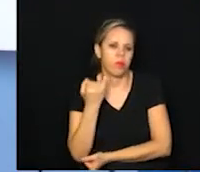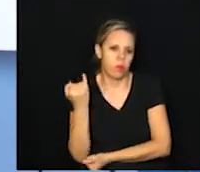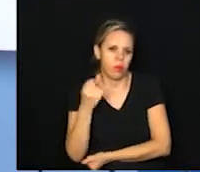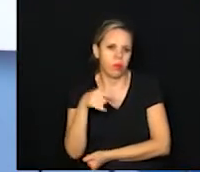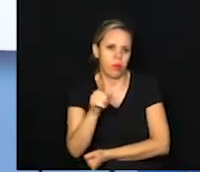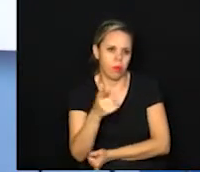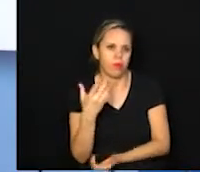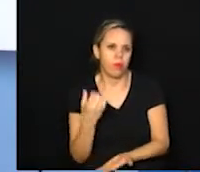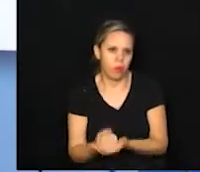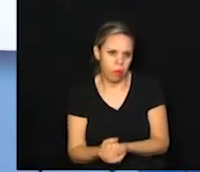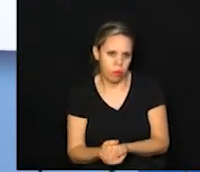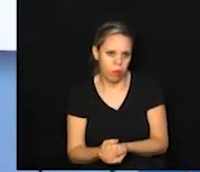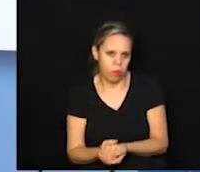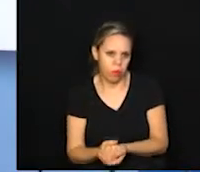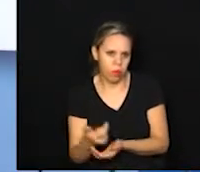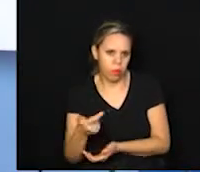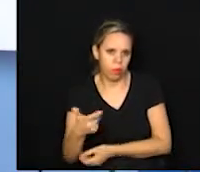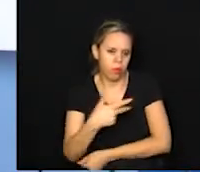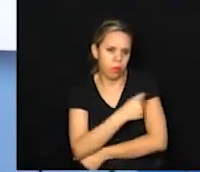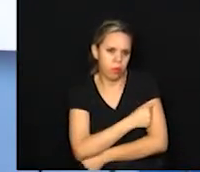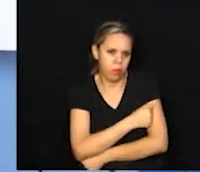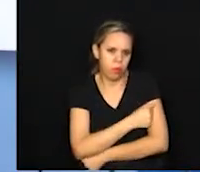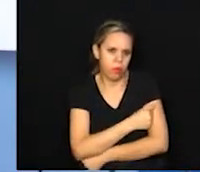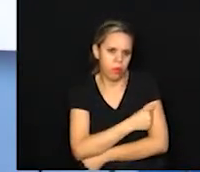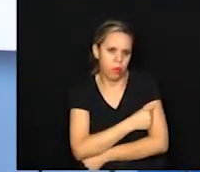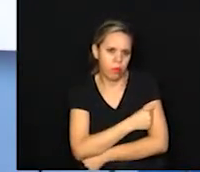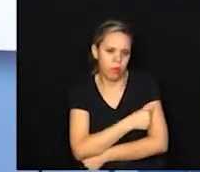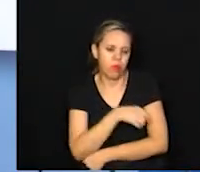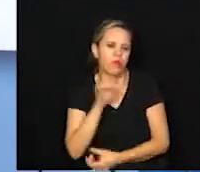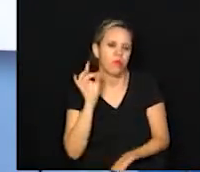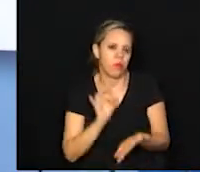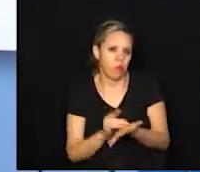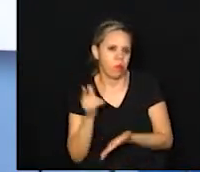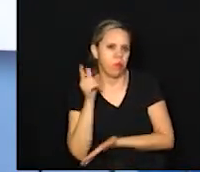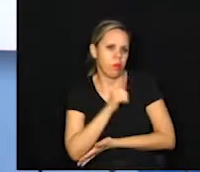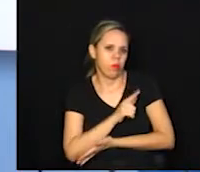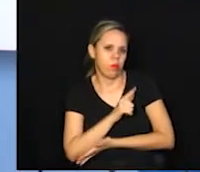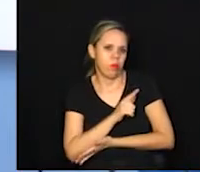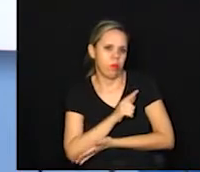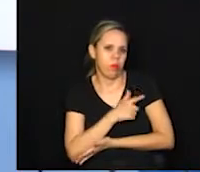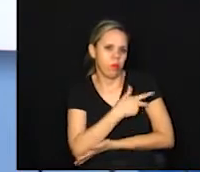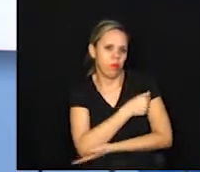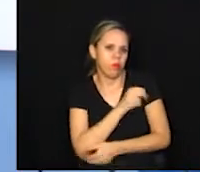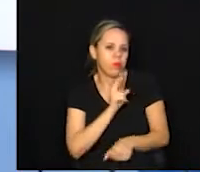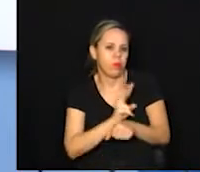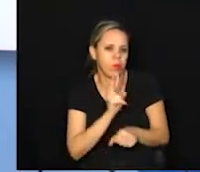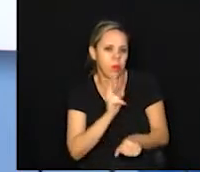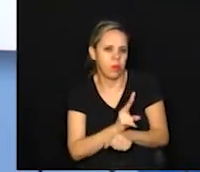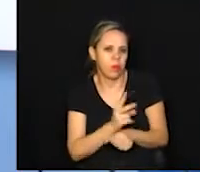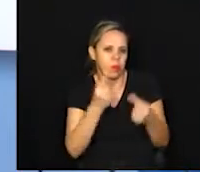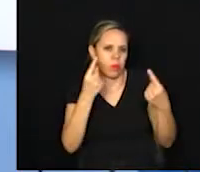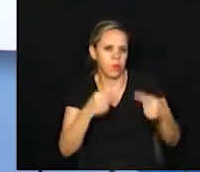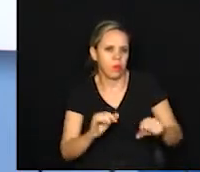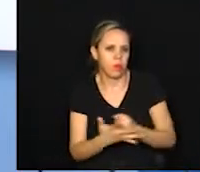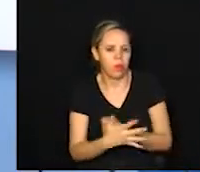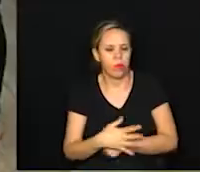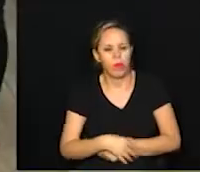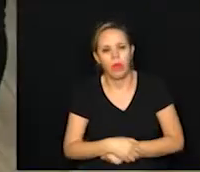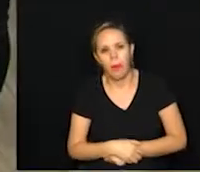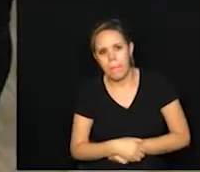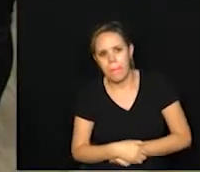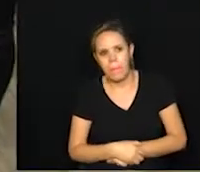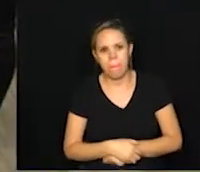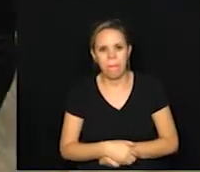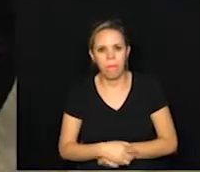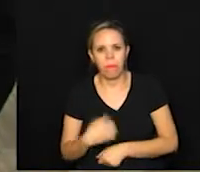que você receba a segunda dose para que efetivamente fique imunizado contra o novo coronavírus. Só